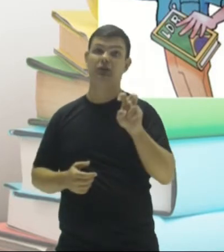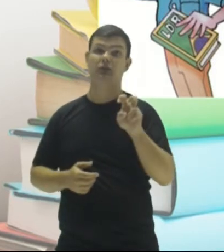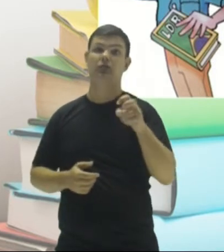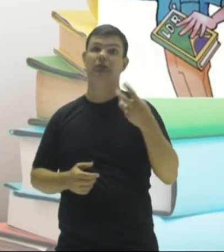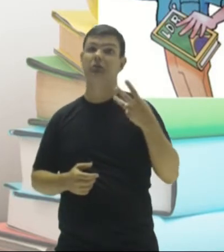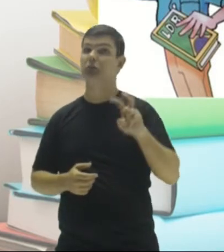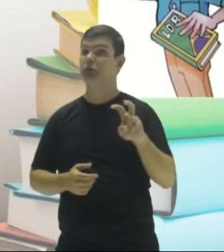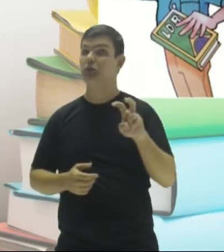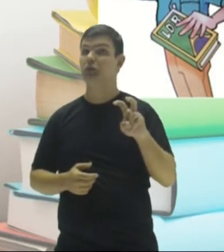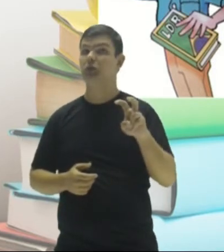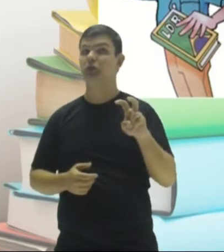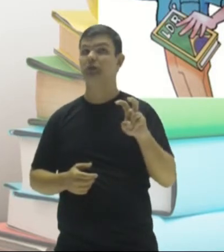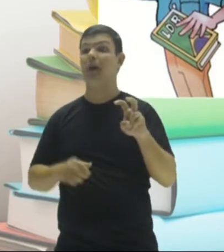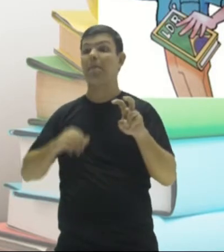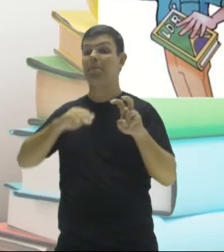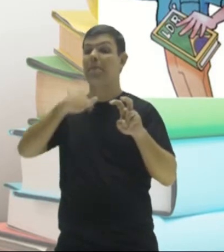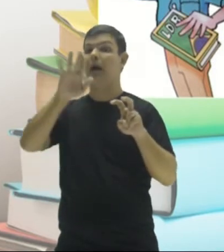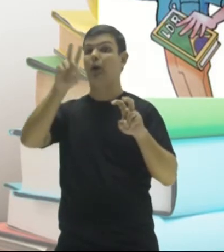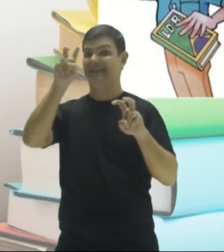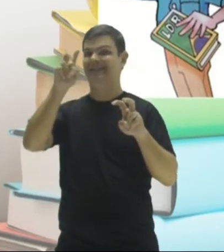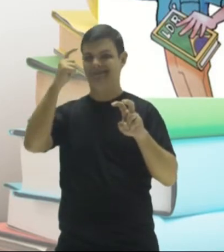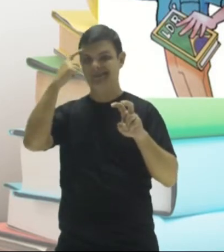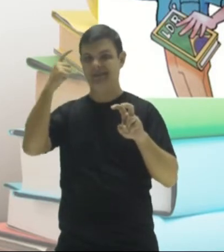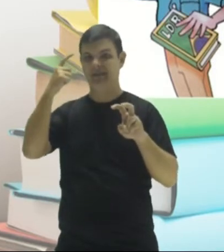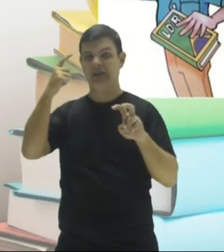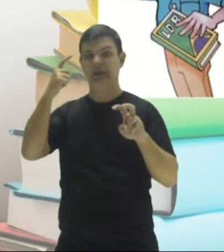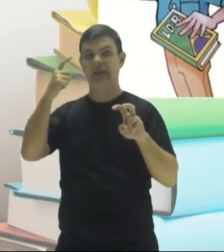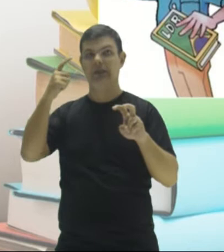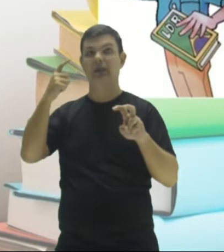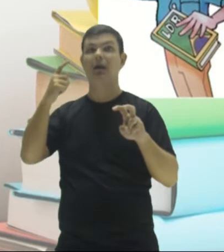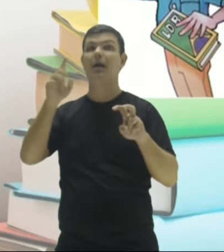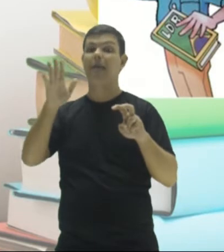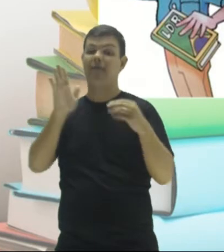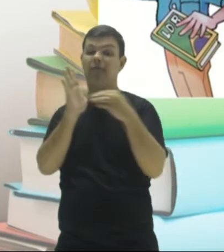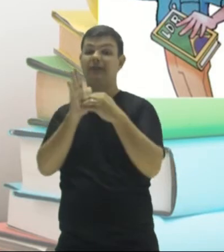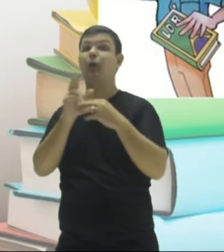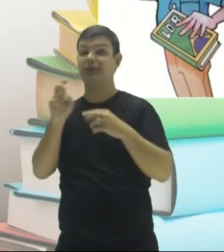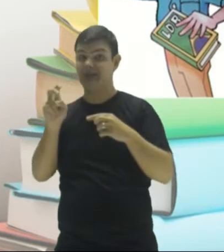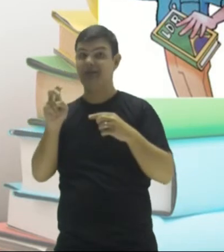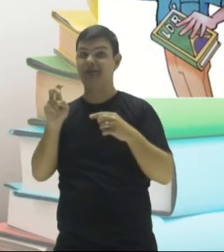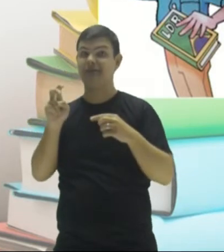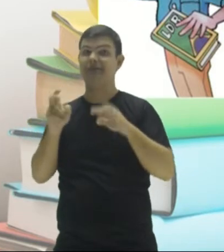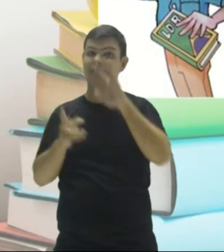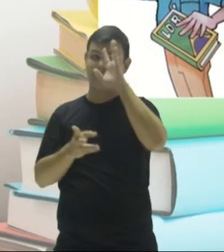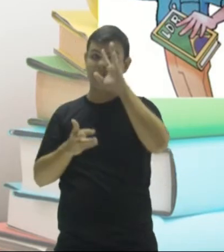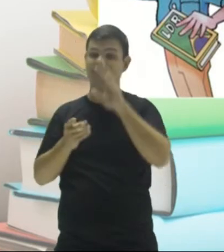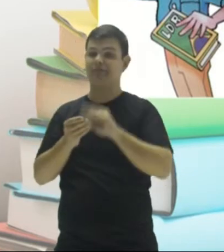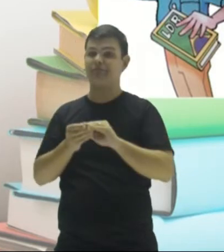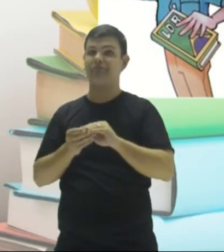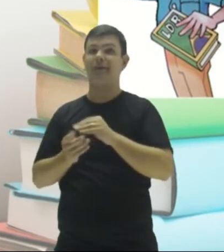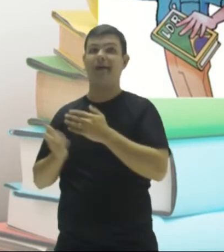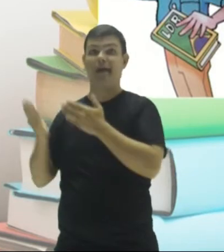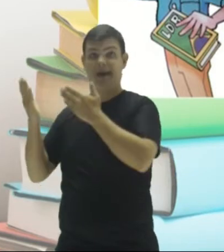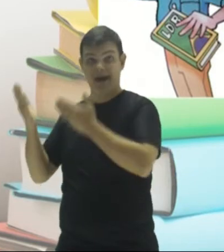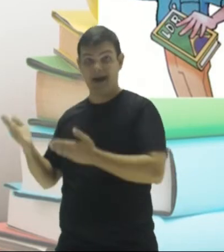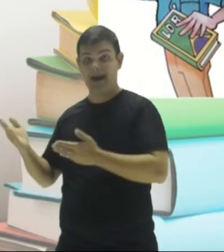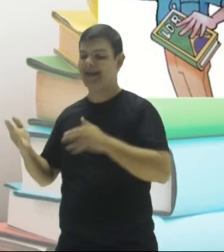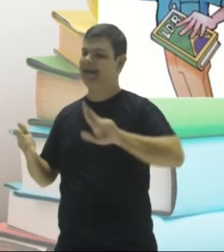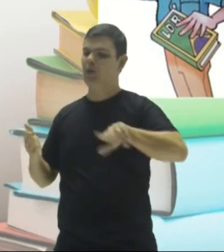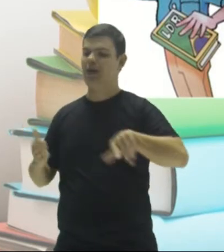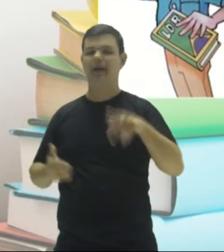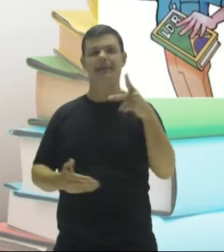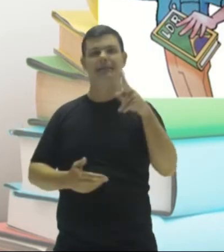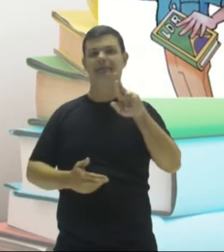trinta e cinco. Eles são maiores que cinco e terminam em cinco. Nesse caso também, eles não são